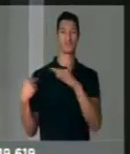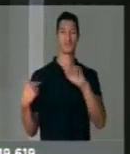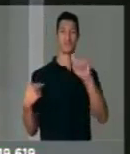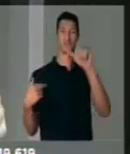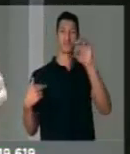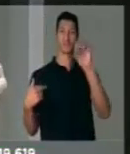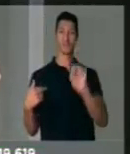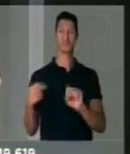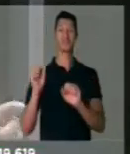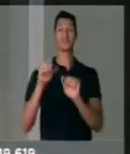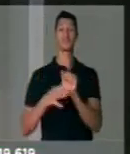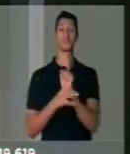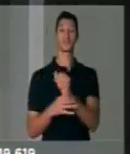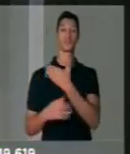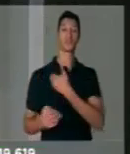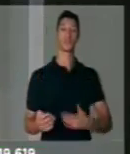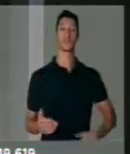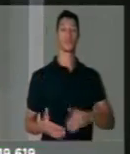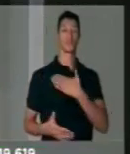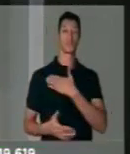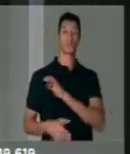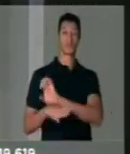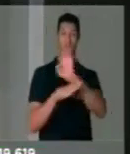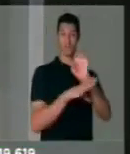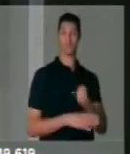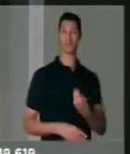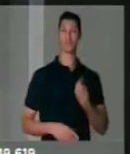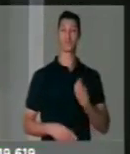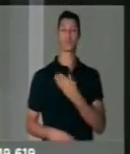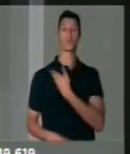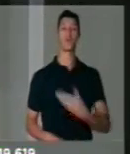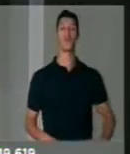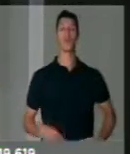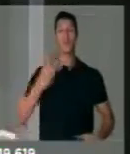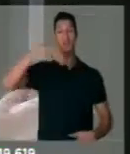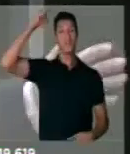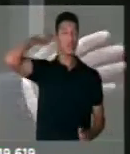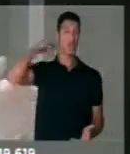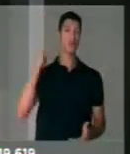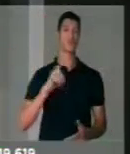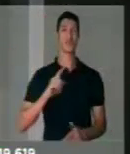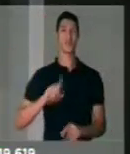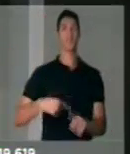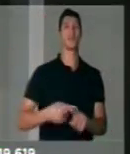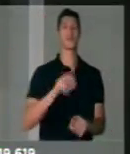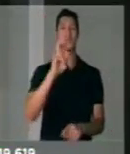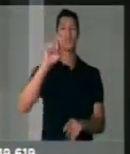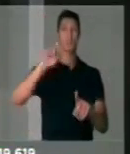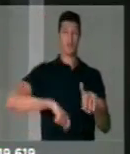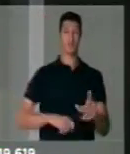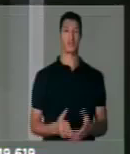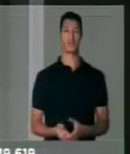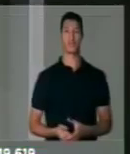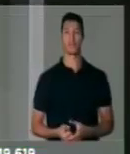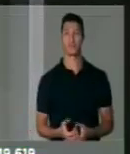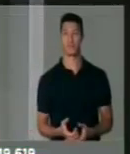caos que a segurança pública no meu estado vive para o governo Michel Temer, que, aliás, tem pouco mais de cinco meses.